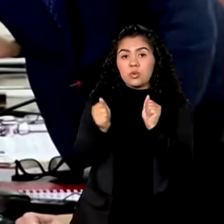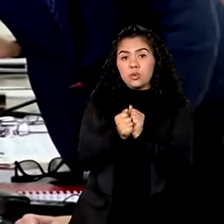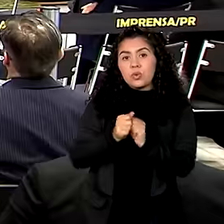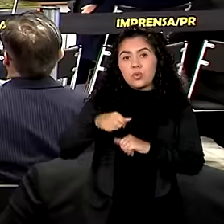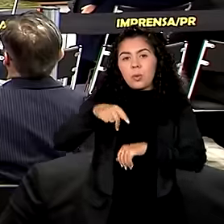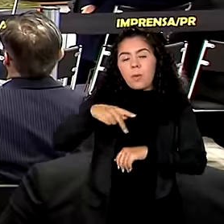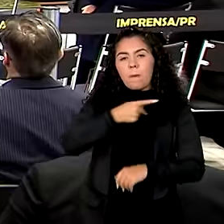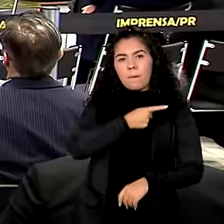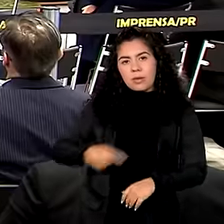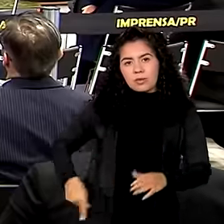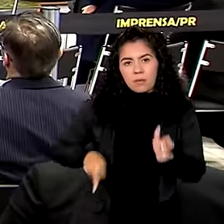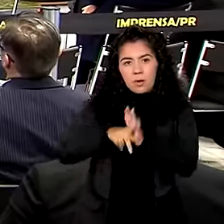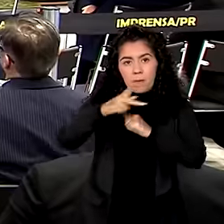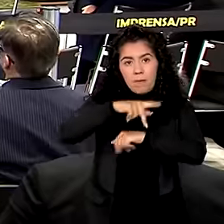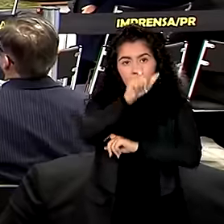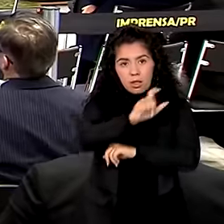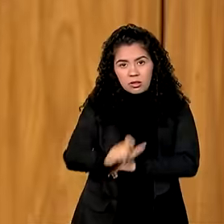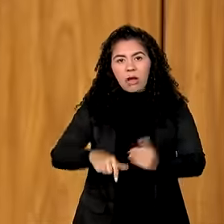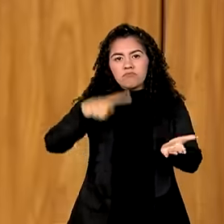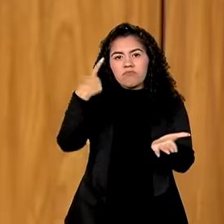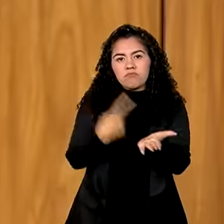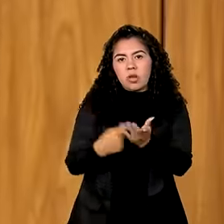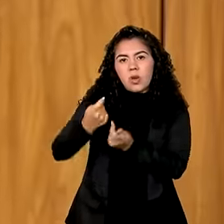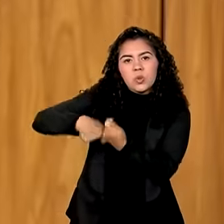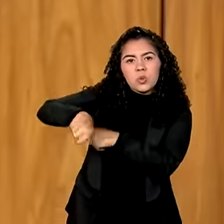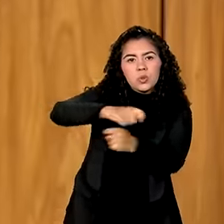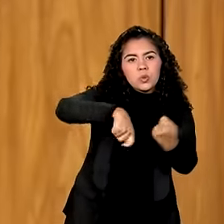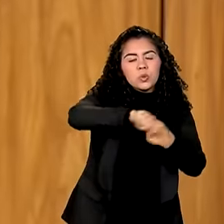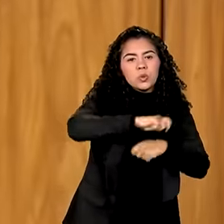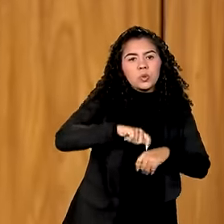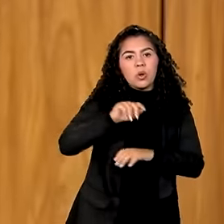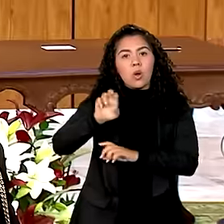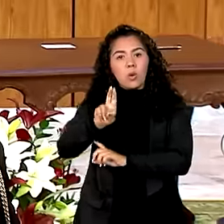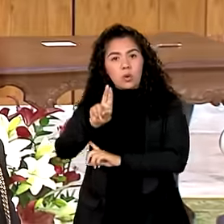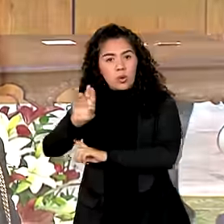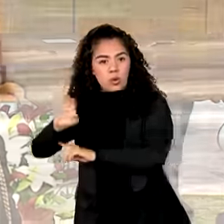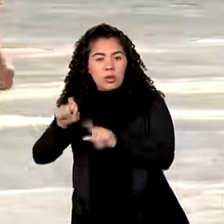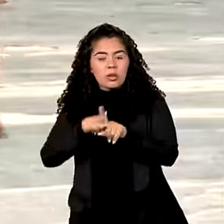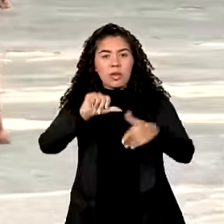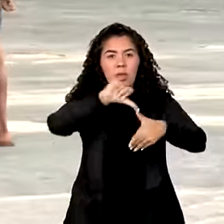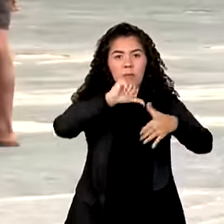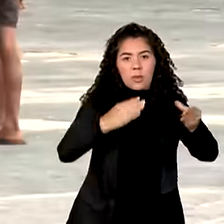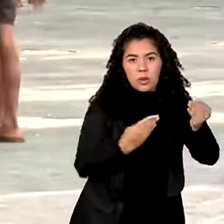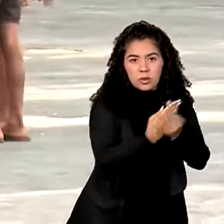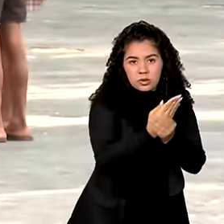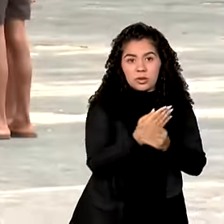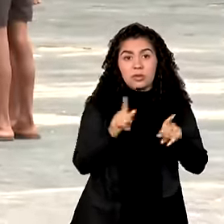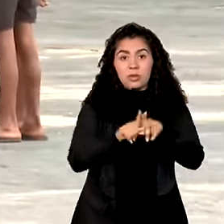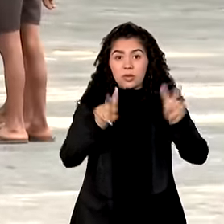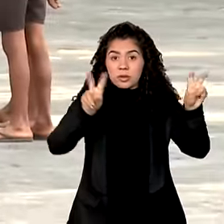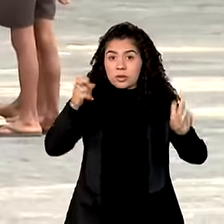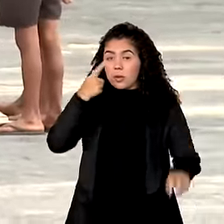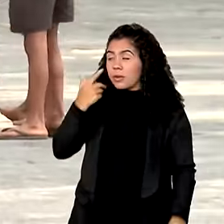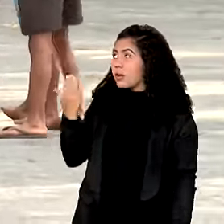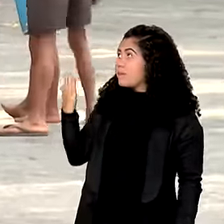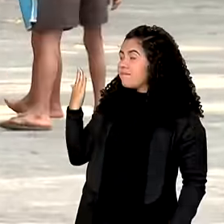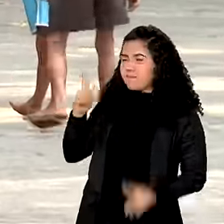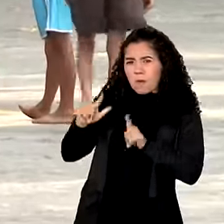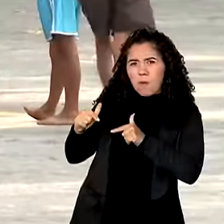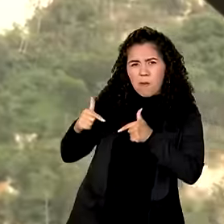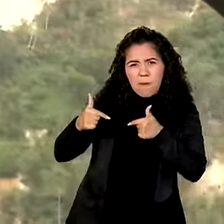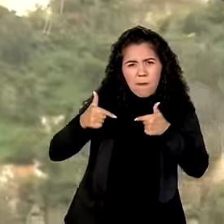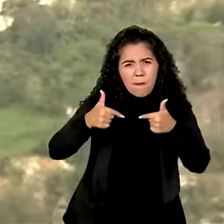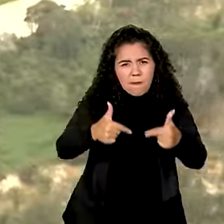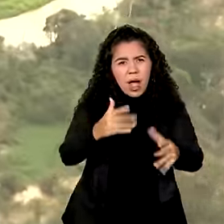também trataram do acordo de livre comércio entre Mercosul e União Europeia. Força Nacional de Segurança Pública